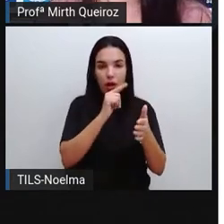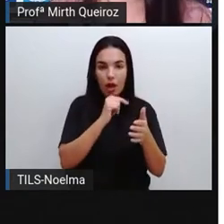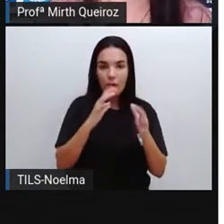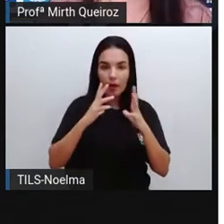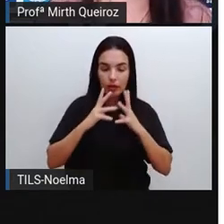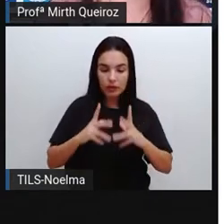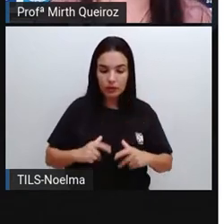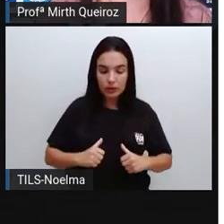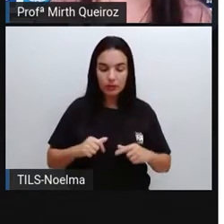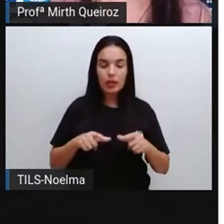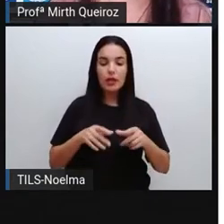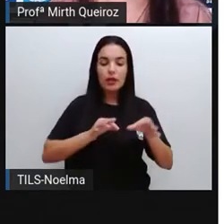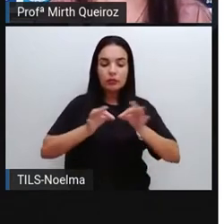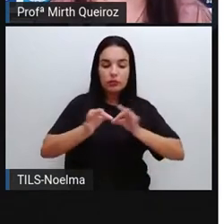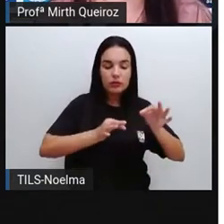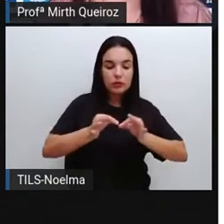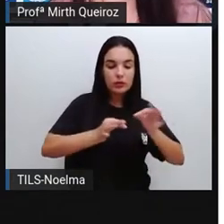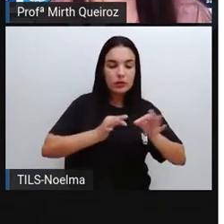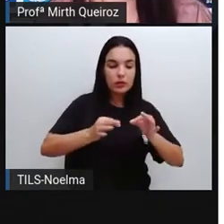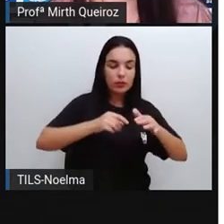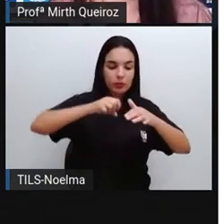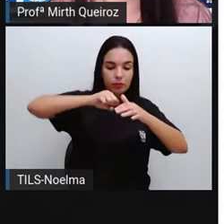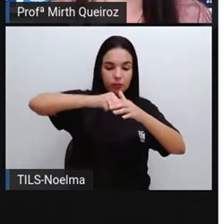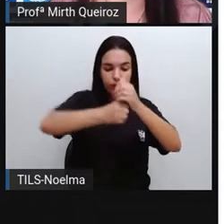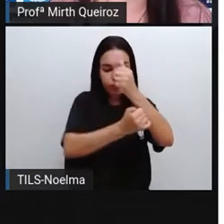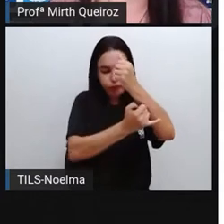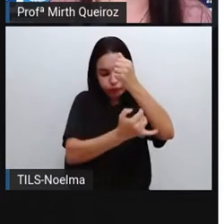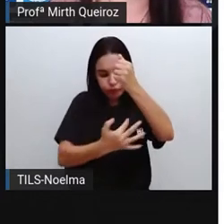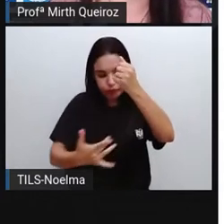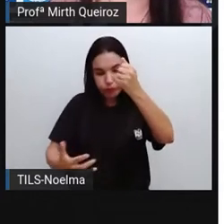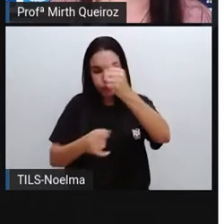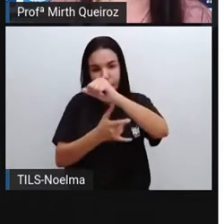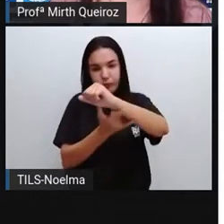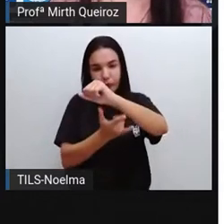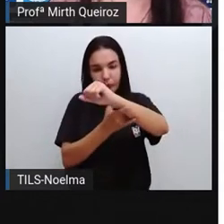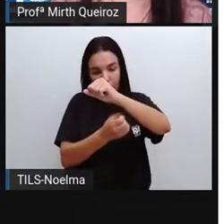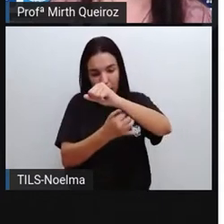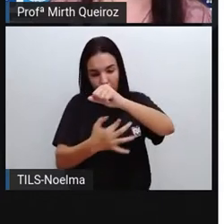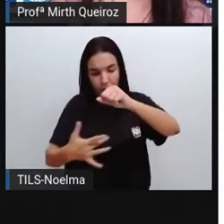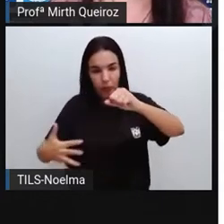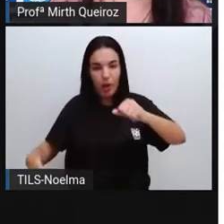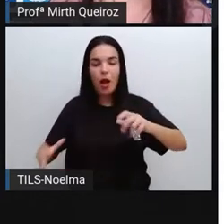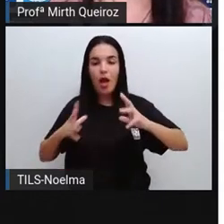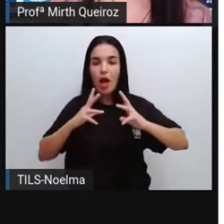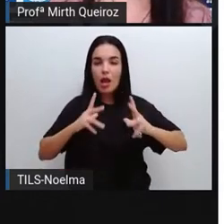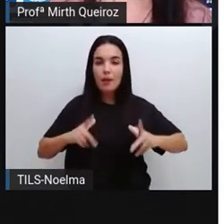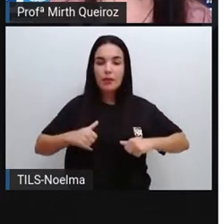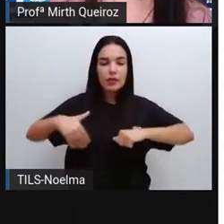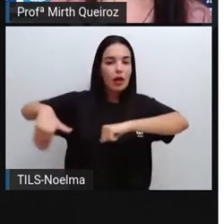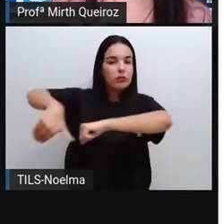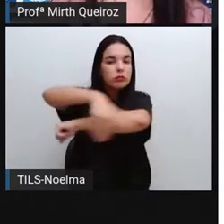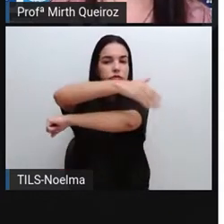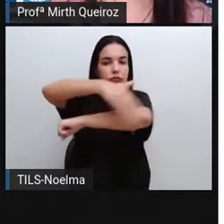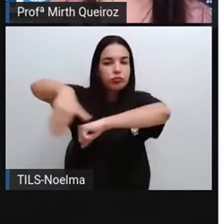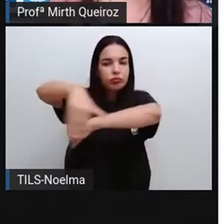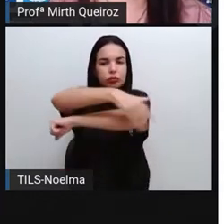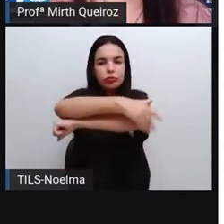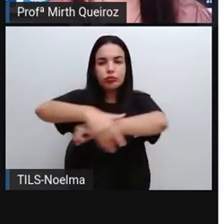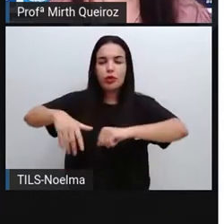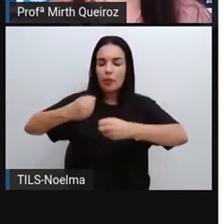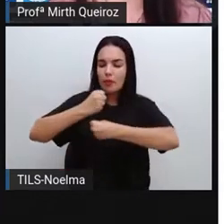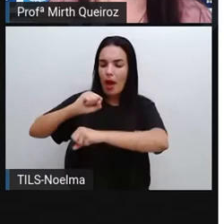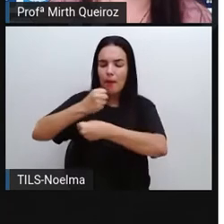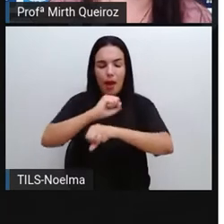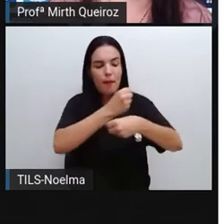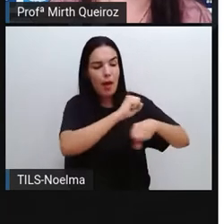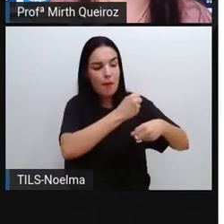tratamento de esgoto, com a limpeza urbana, né? Que vai envolver aí não só a questão das ruas, de